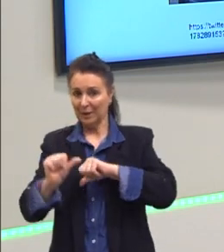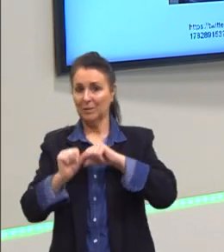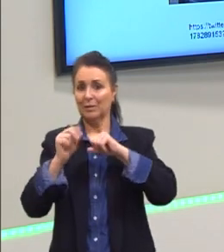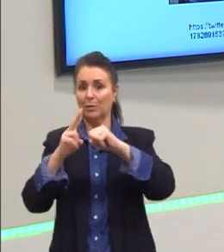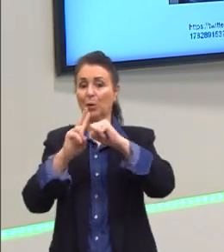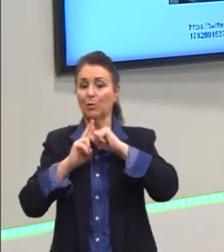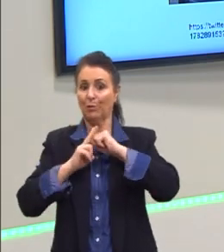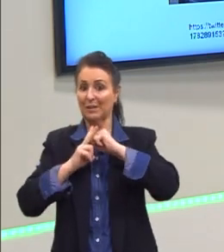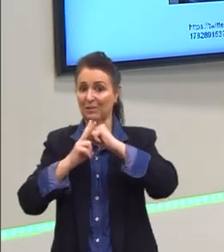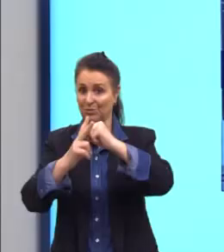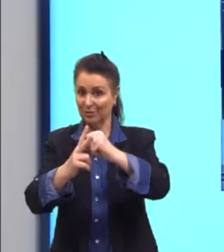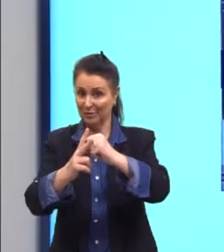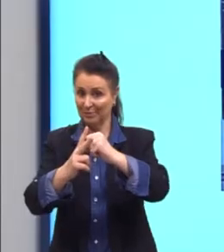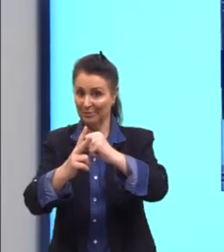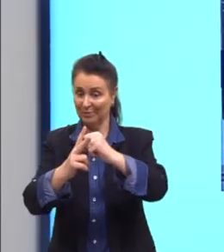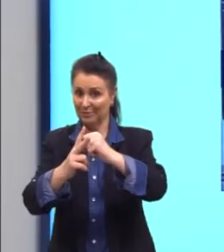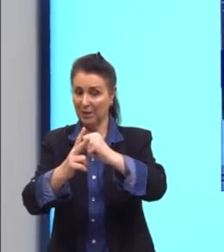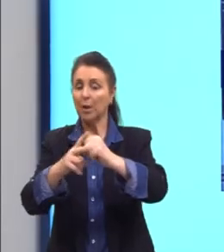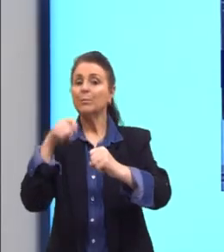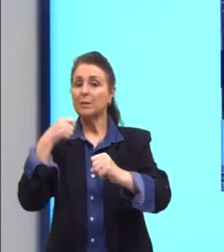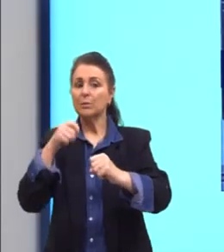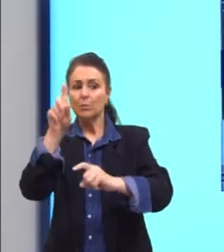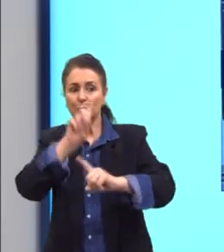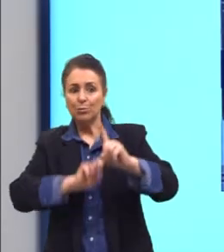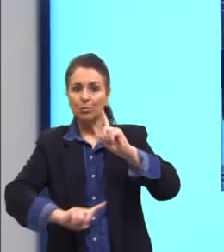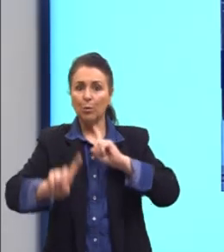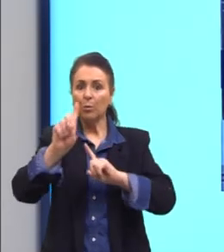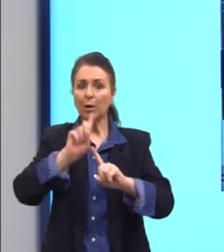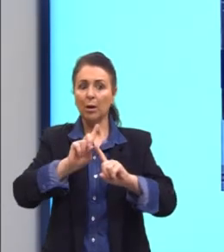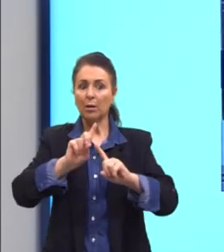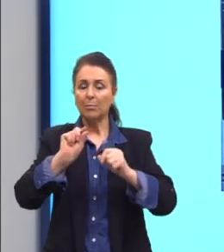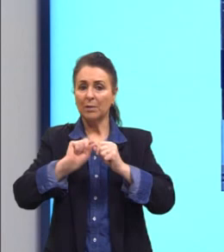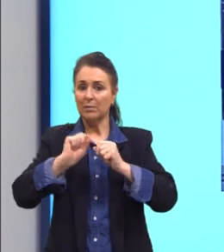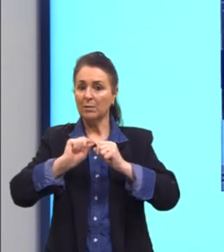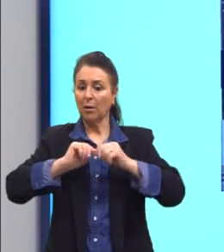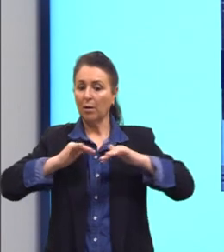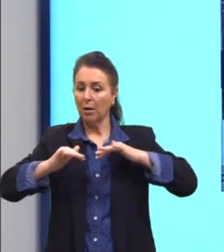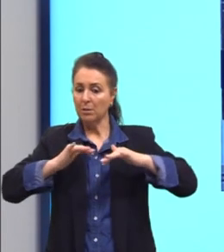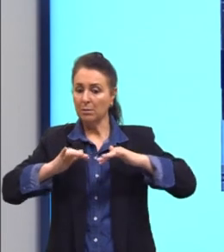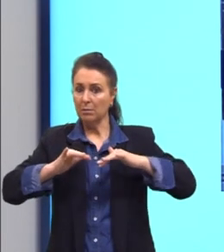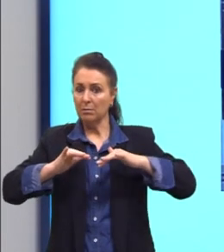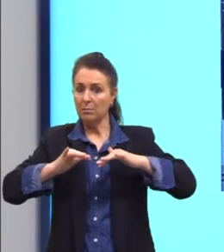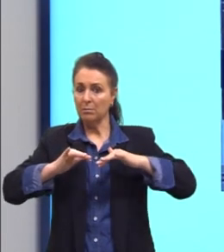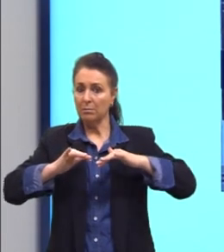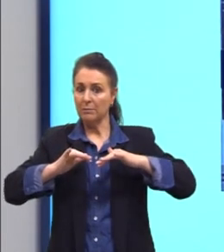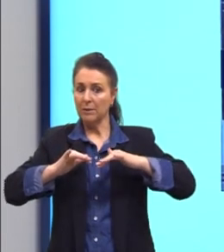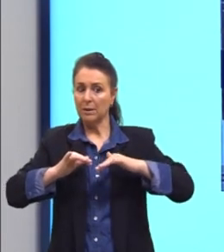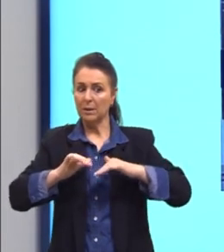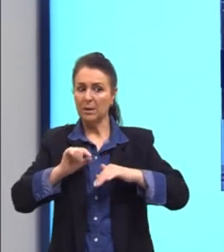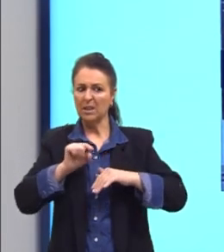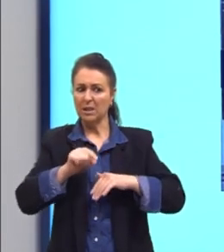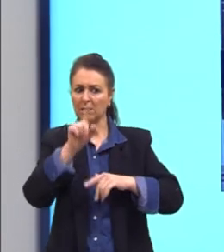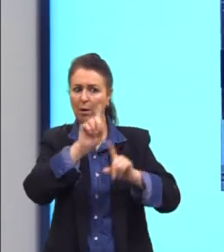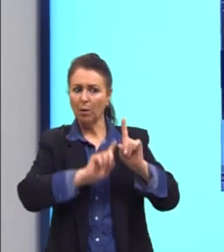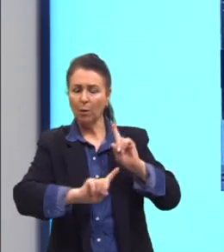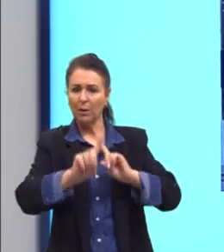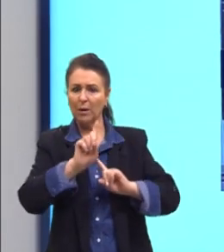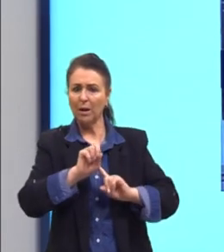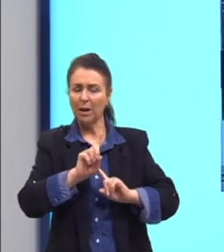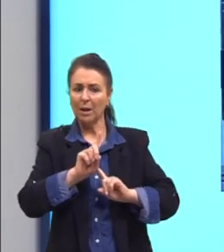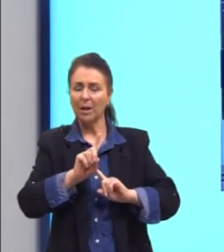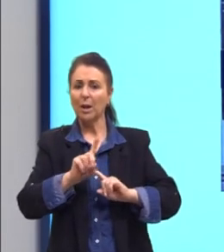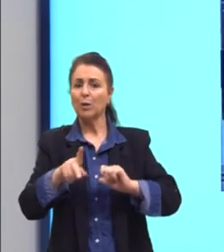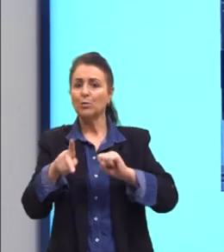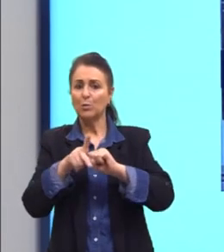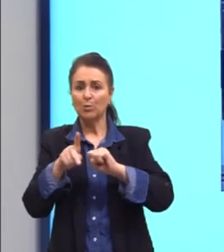ativa, eu preciso de alguém para ter realizado essa ação. E esse alguém, eu uso os meus pronomes